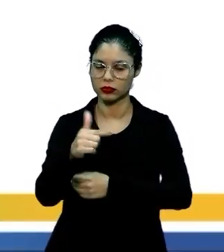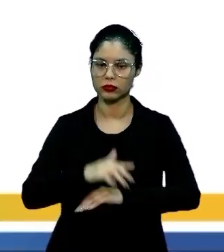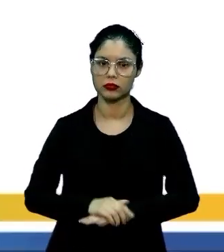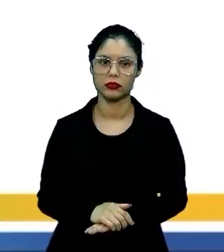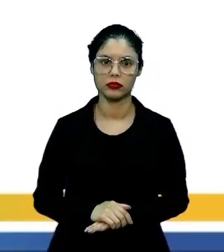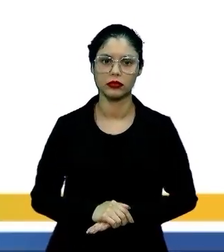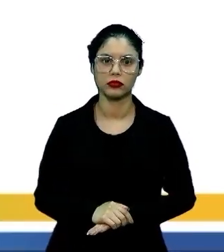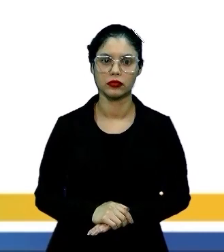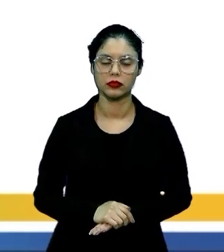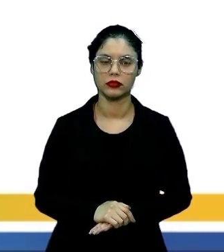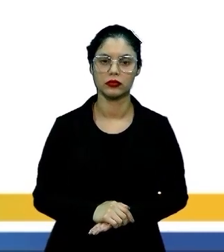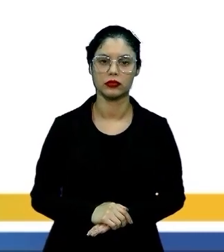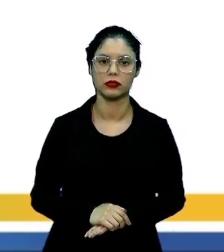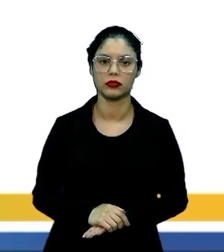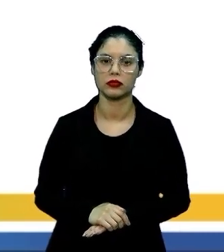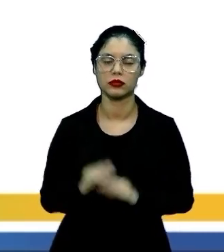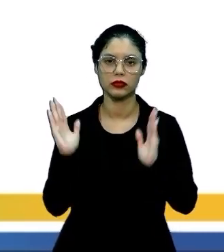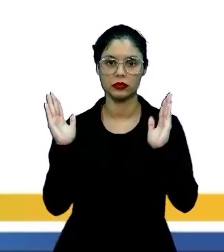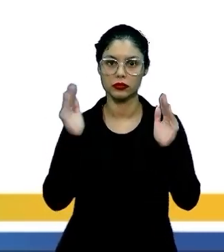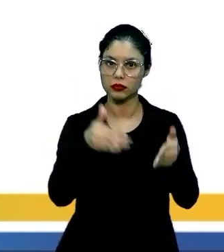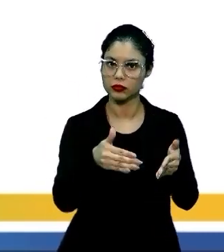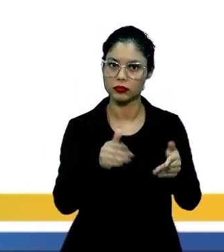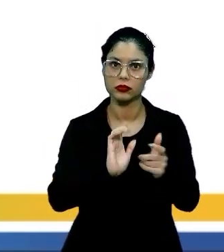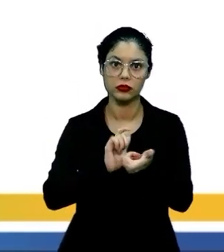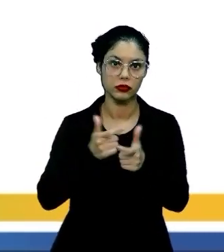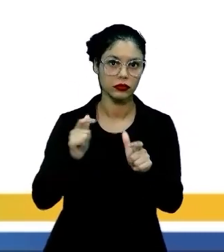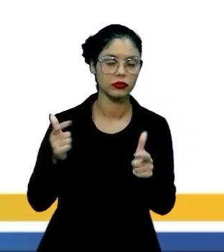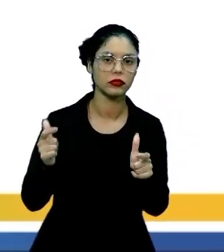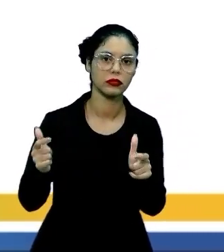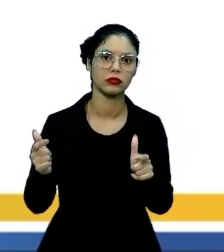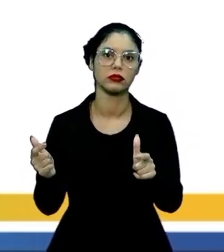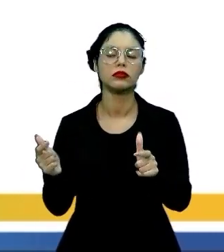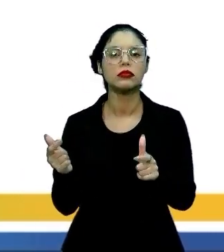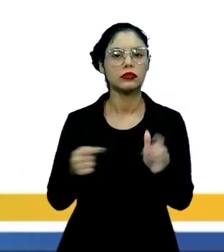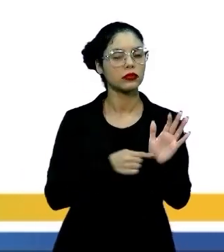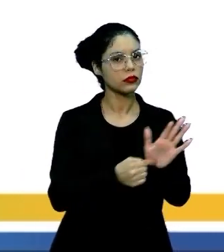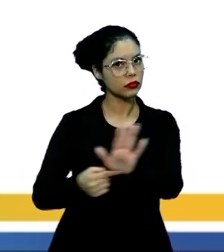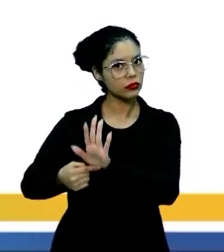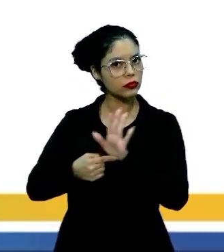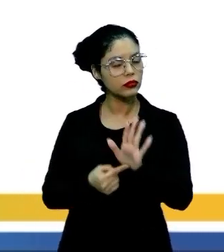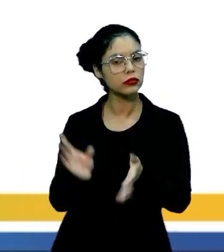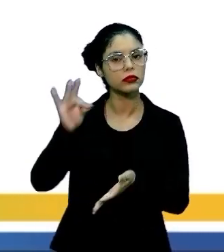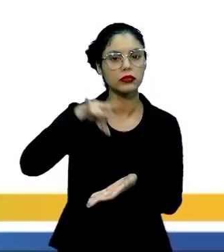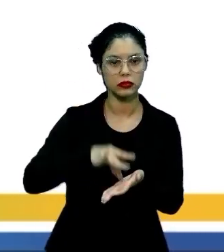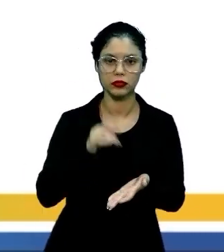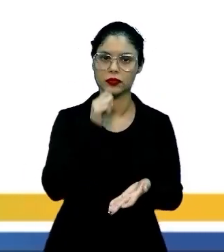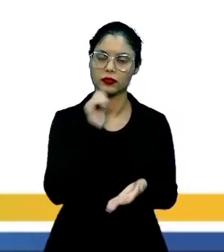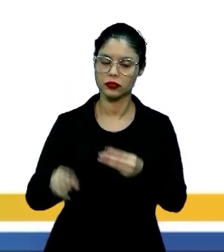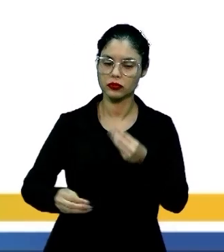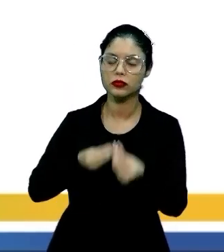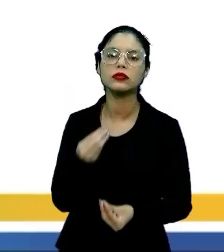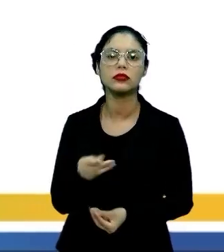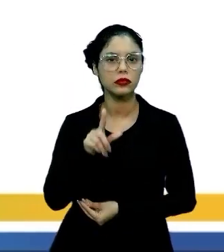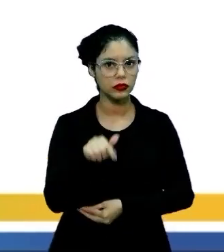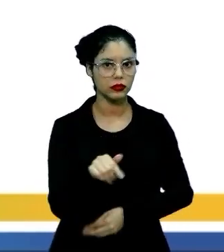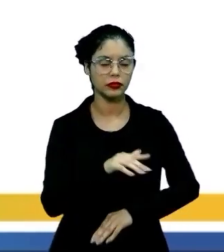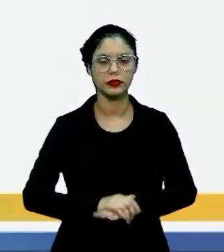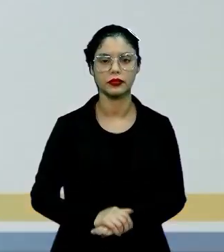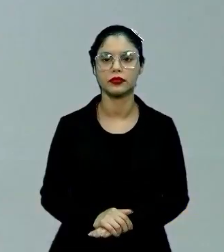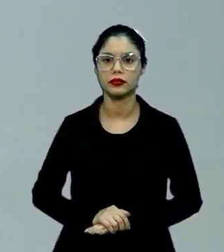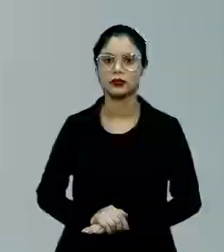Então, aí a gente tem um foco maior em mostrar mesmo a realidade tal qual ela é.